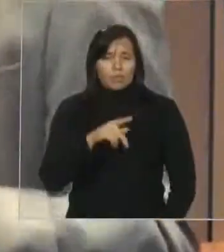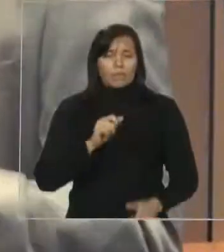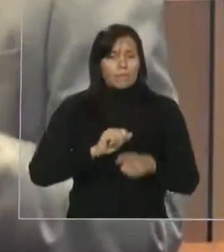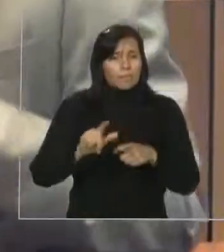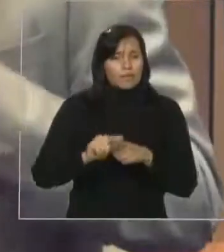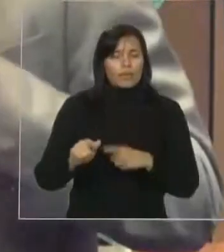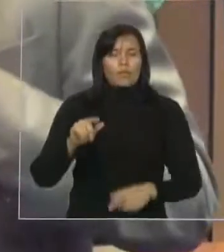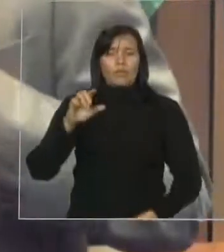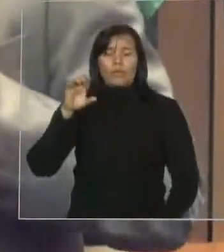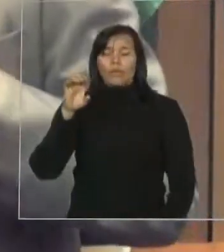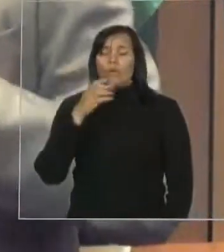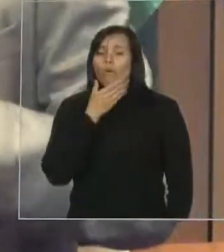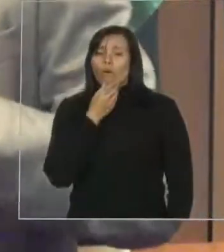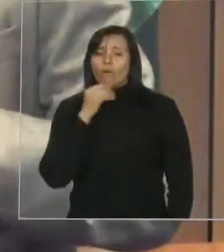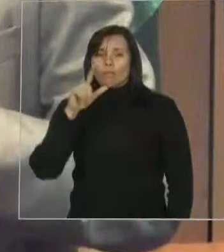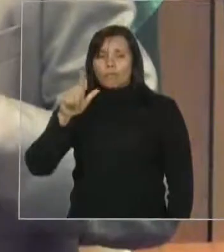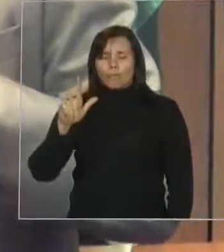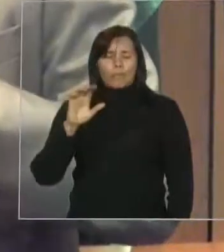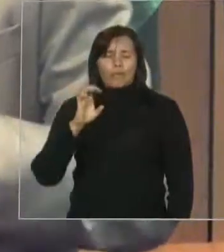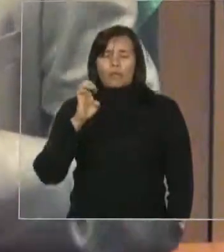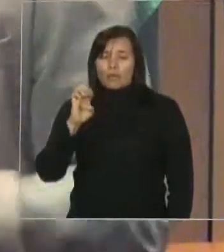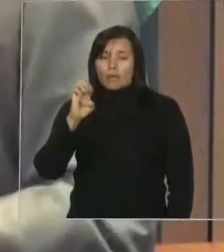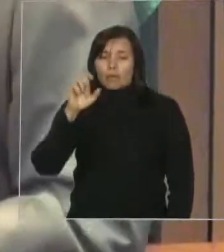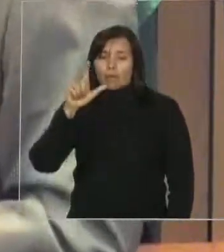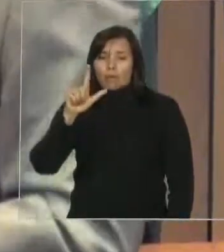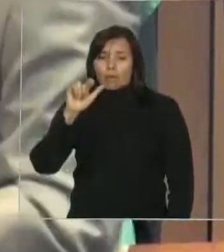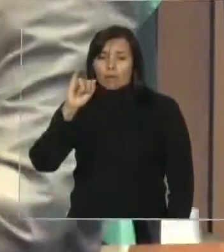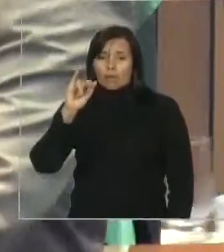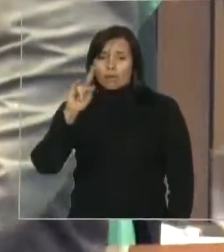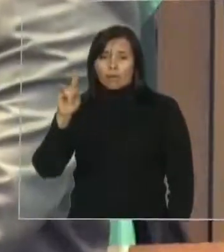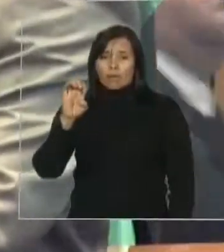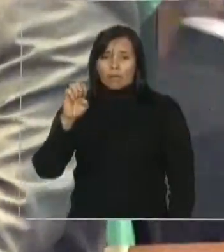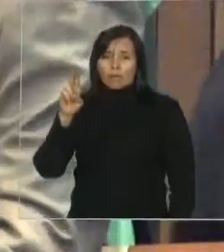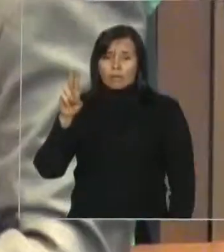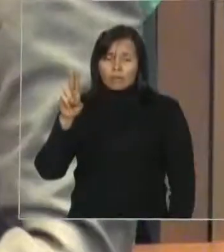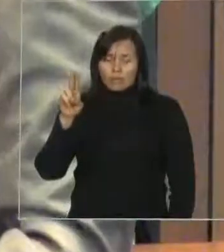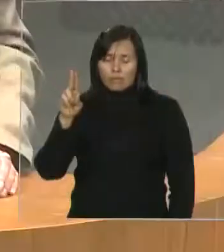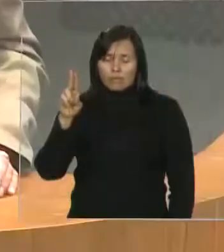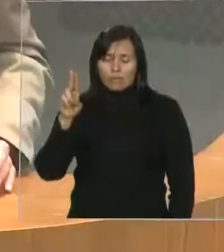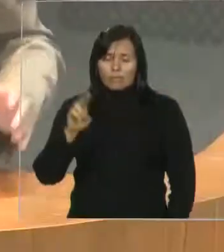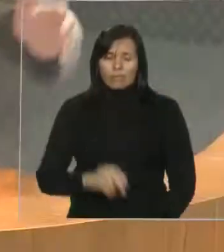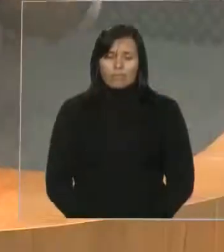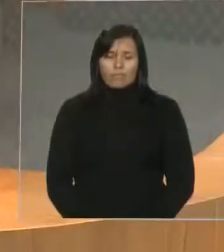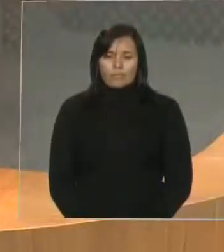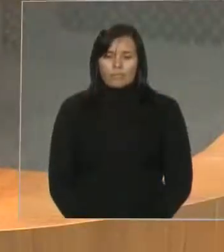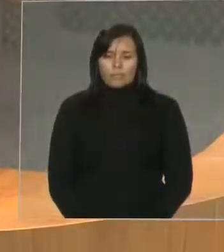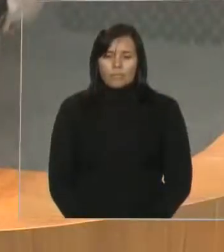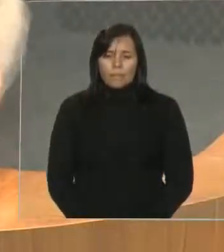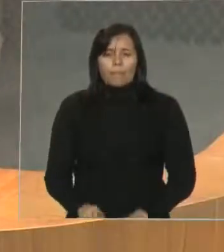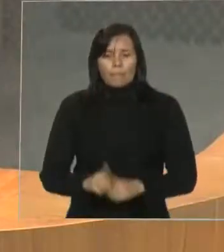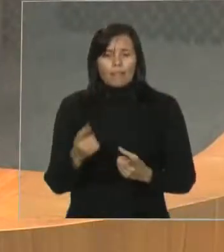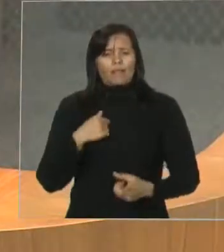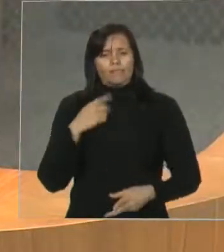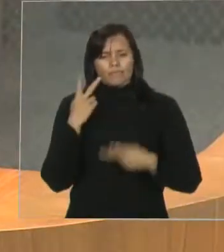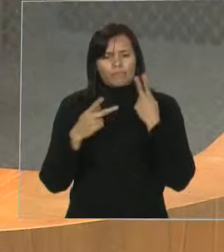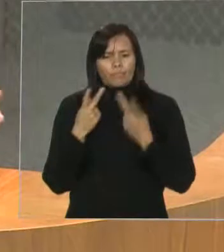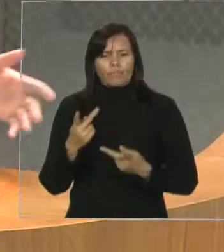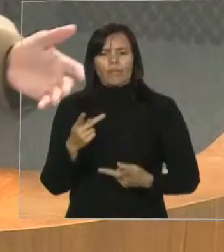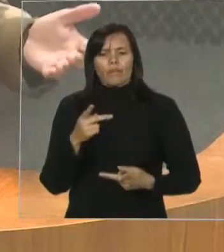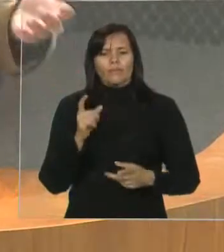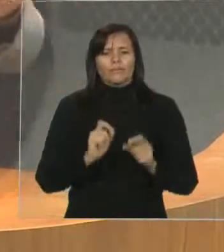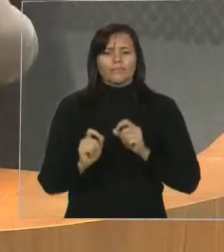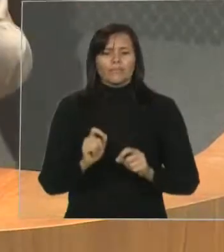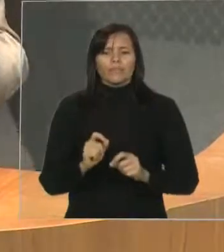Mas eu quero nos posicionar com relação ao ferro e boche, porque da Baixada Maranhense eu tive a